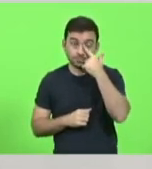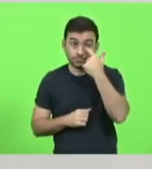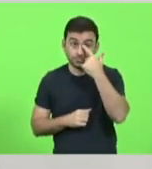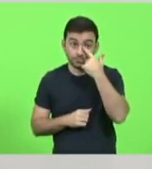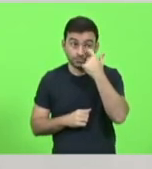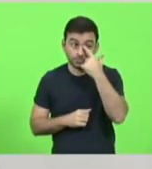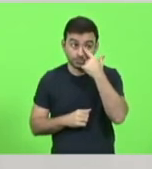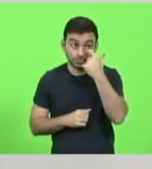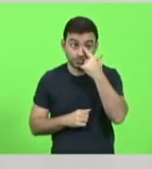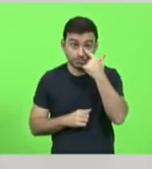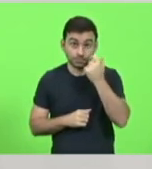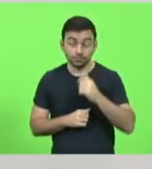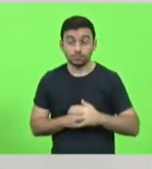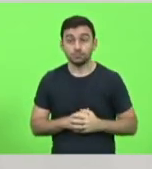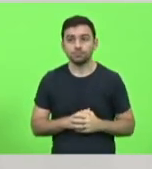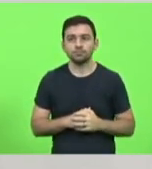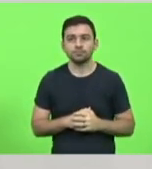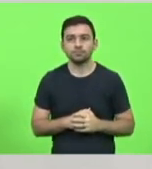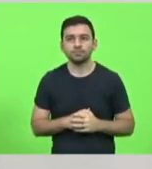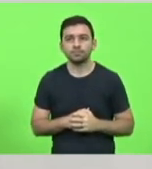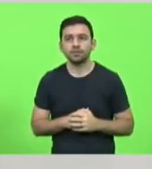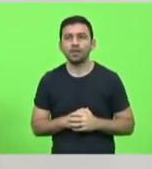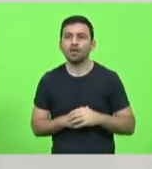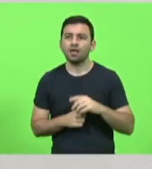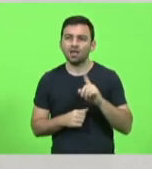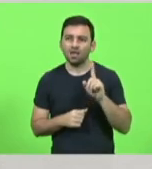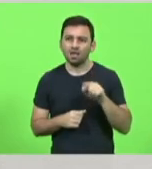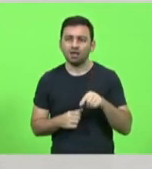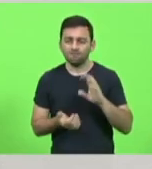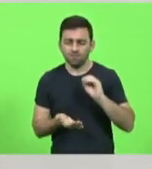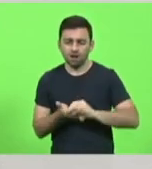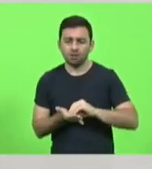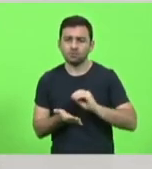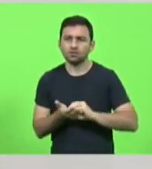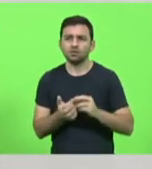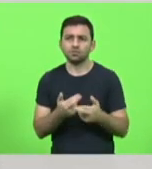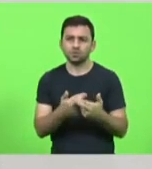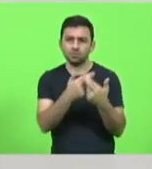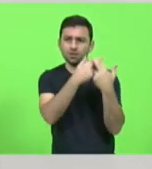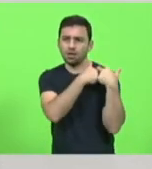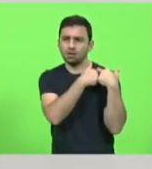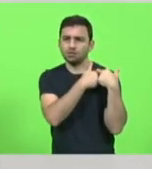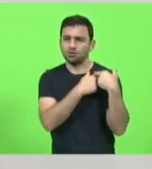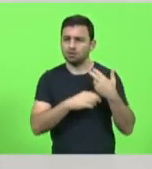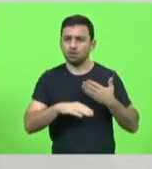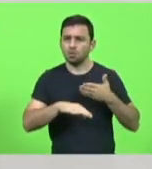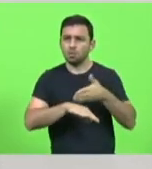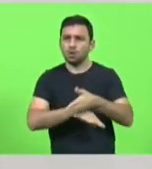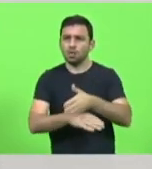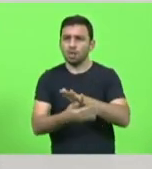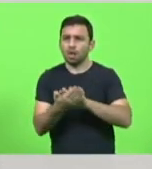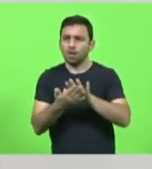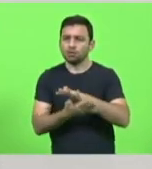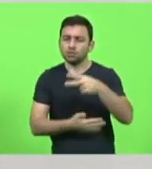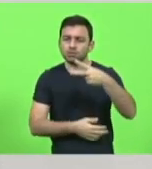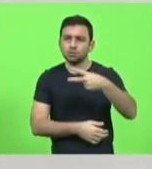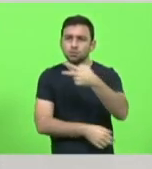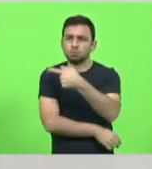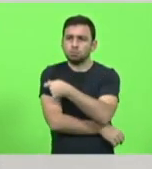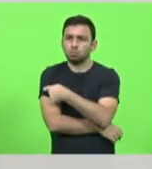É um ato, eu diria, irresponsável não ir tomar a segunda dose